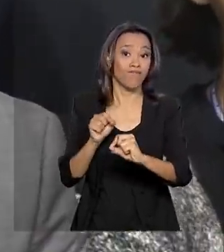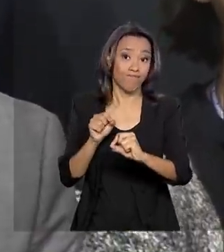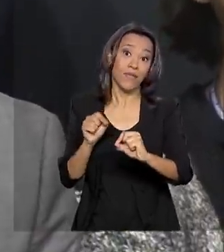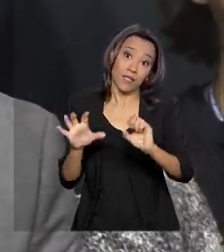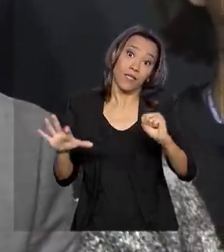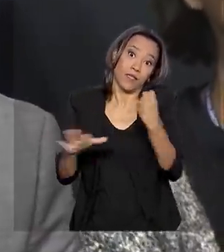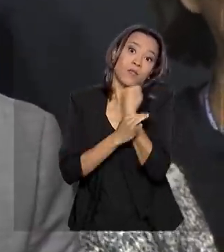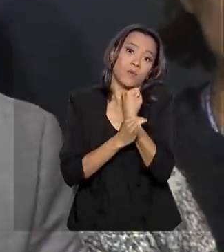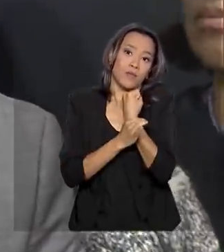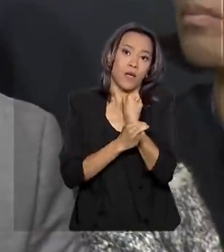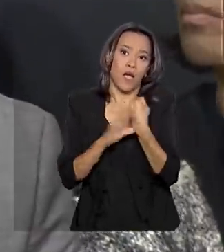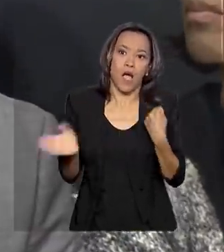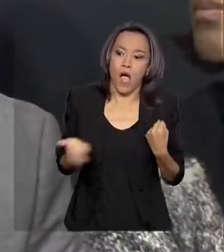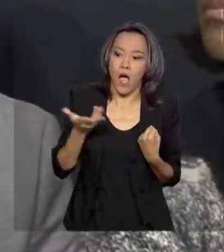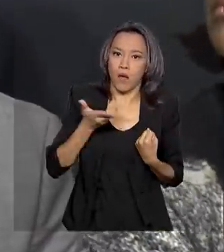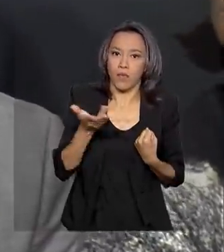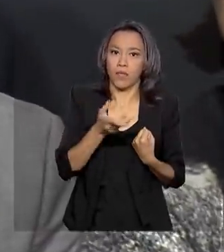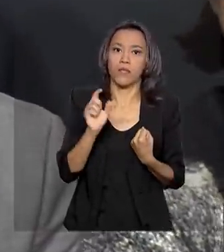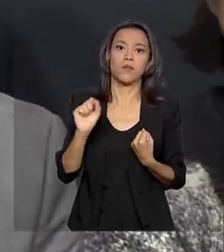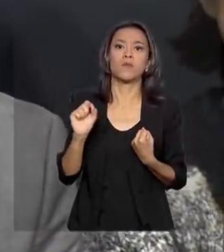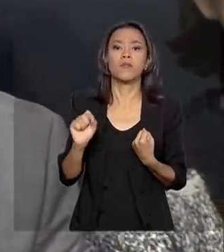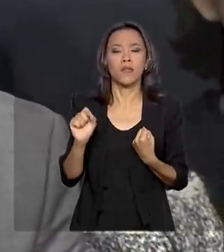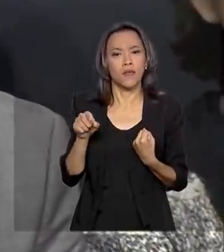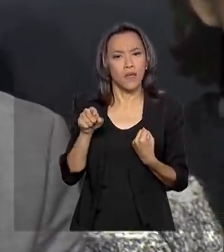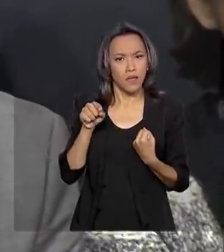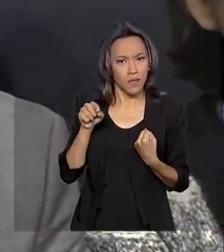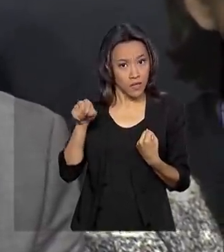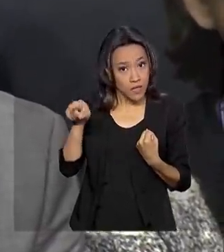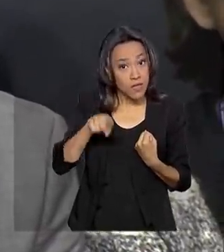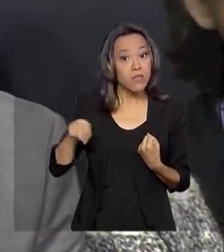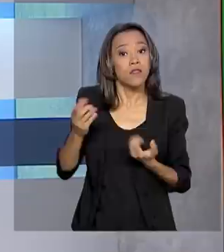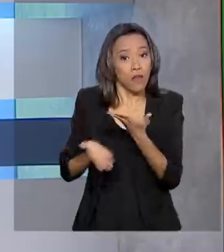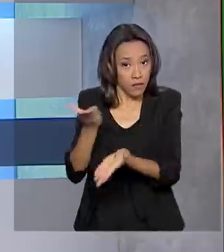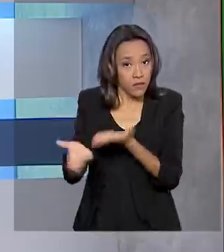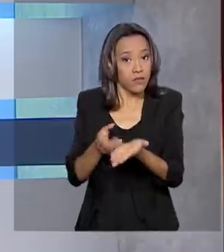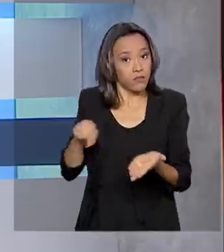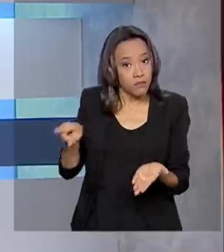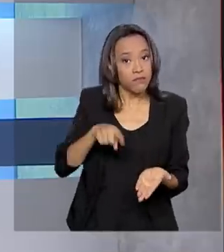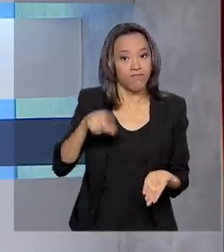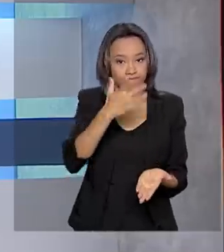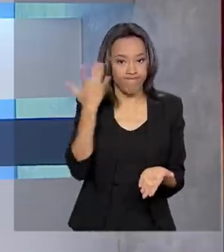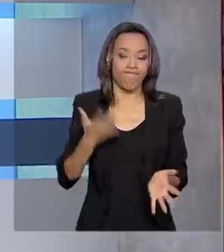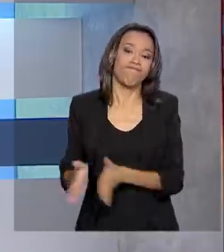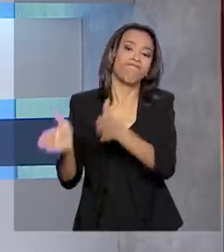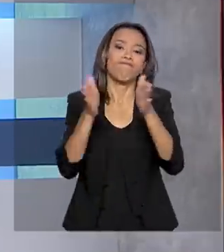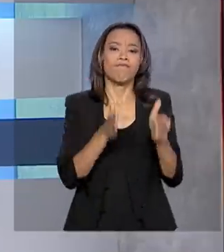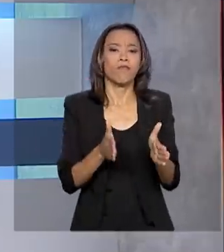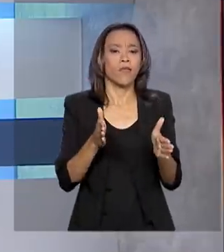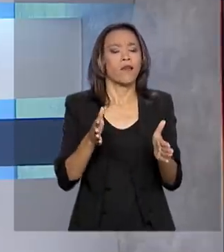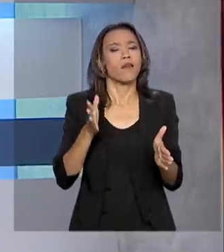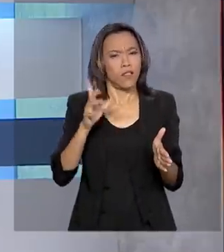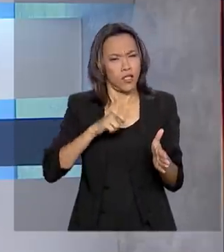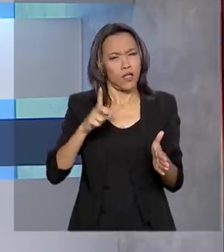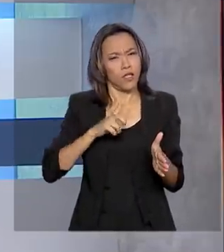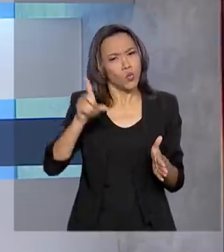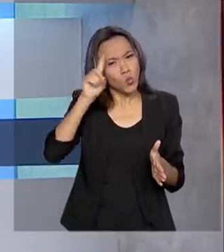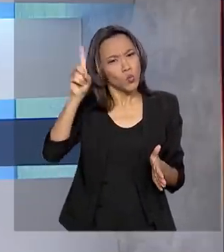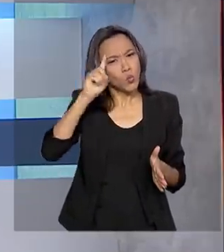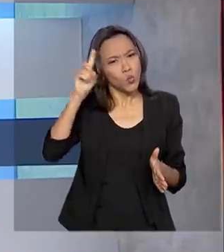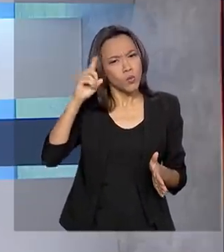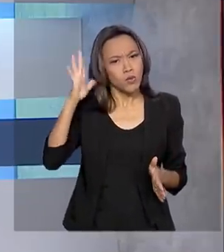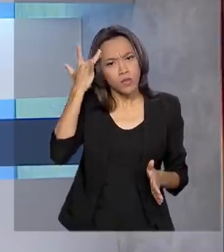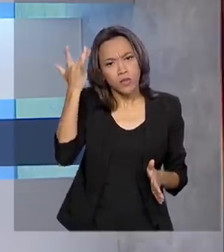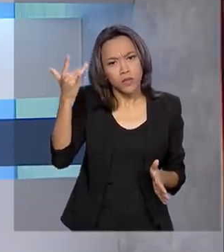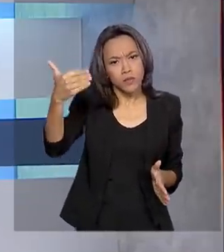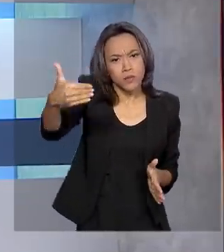garantir com agilidade e transparência que sejam atendidos. E como tem feito diariamente, o Ministério da Saúde